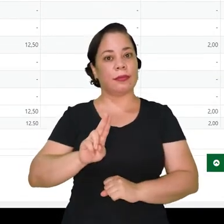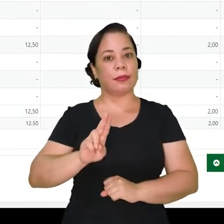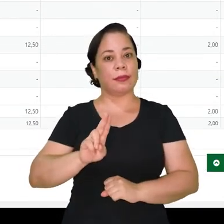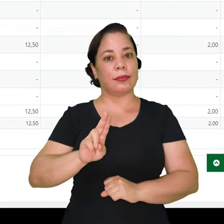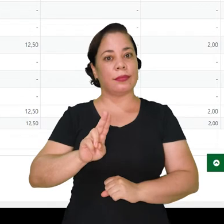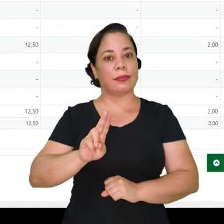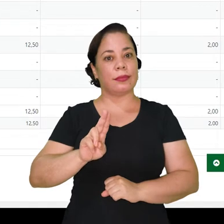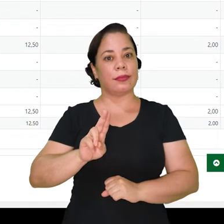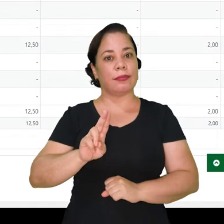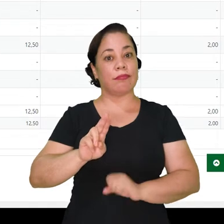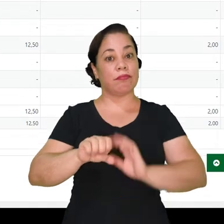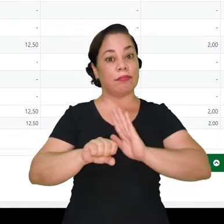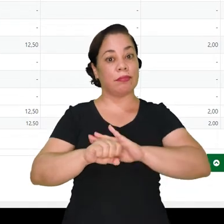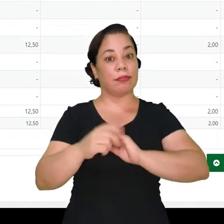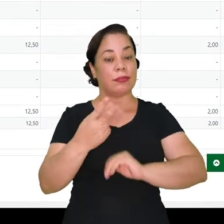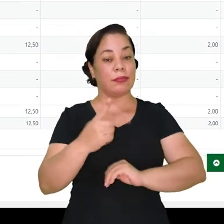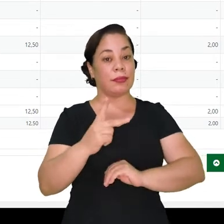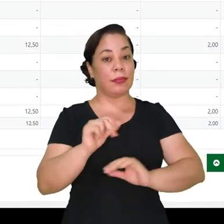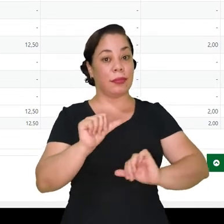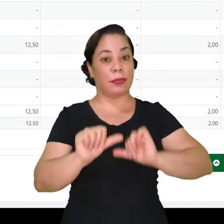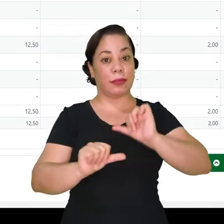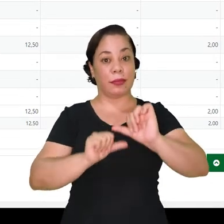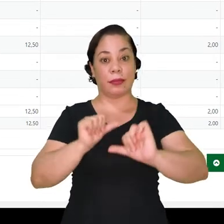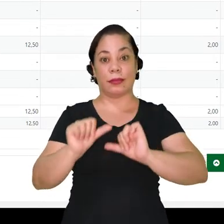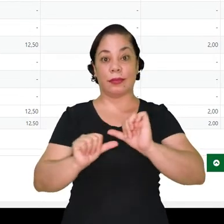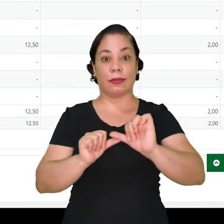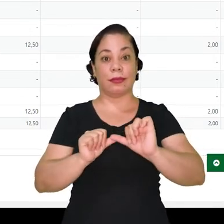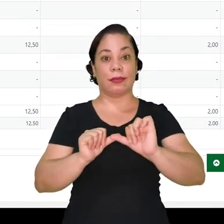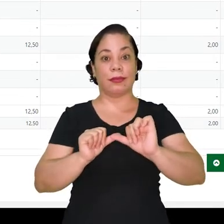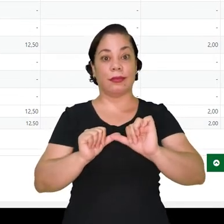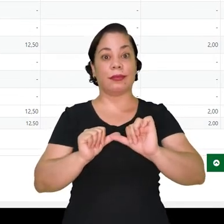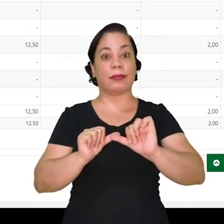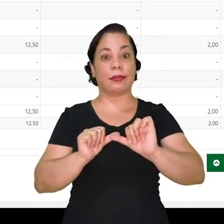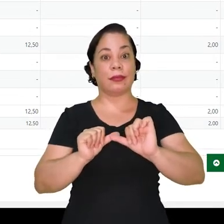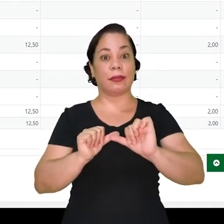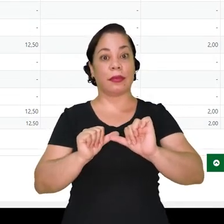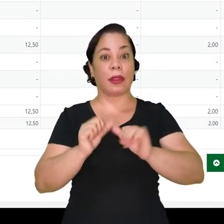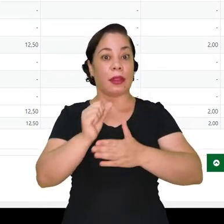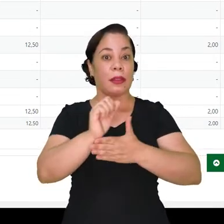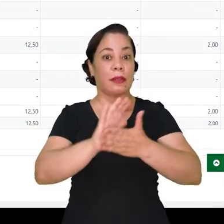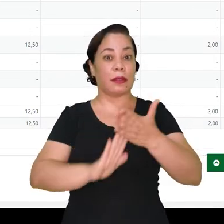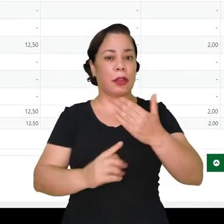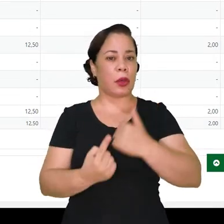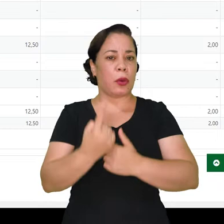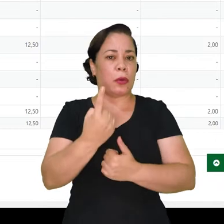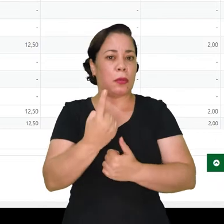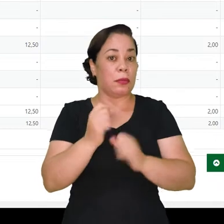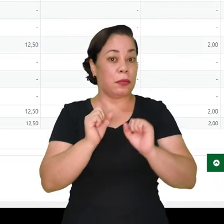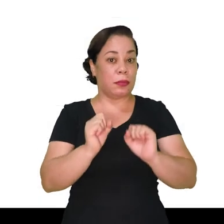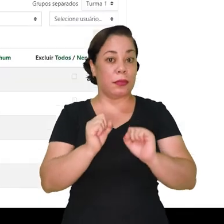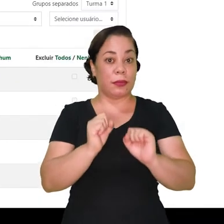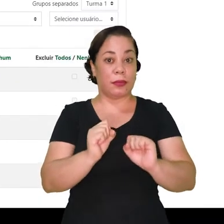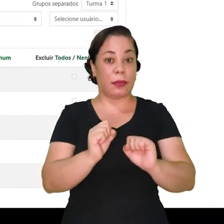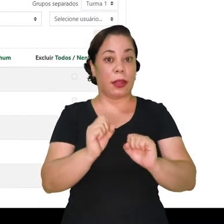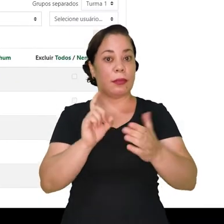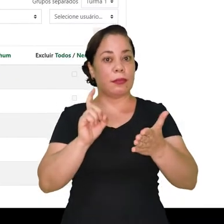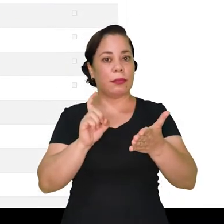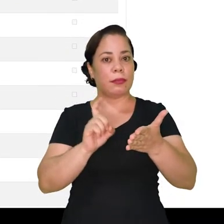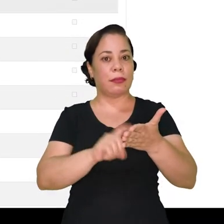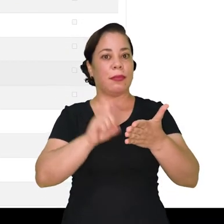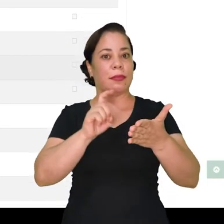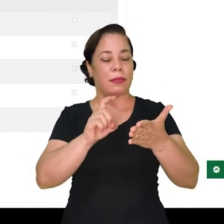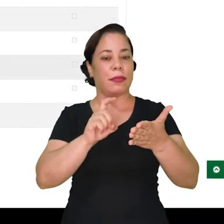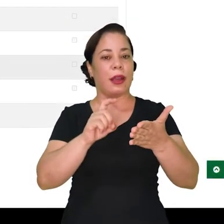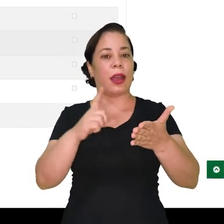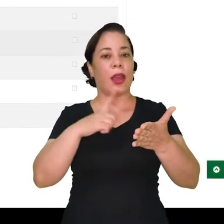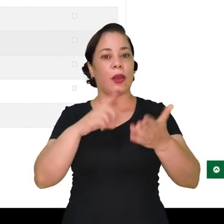o próprio mecanismo de alteração numa tarefa determinada, em uma atividade determinada, eu vou clicar